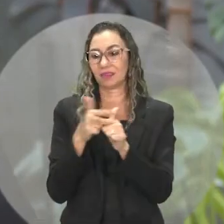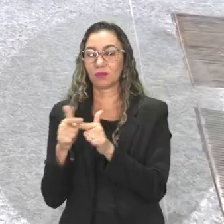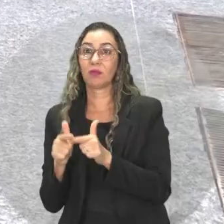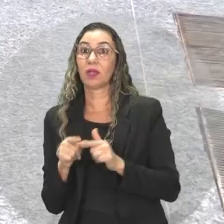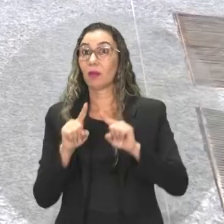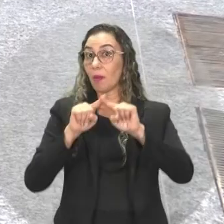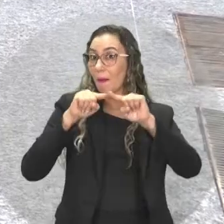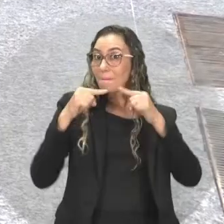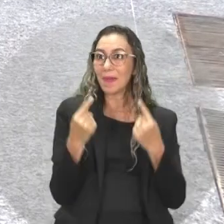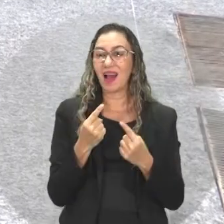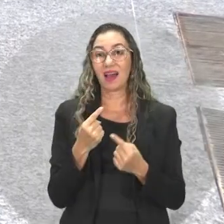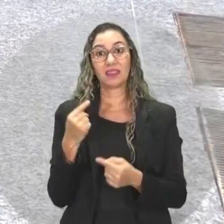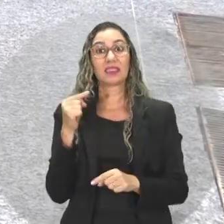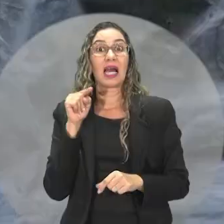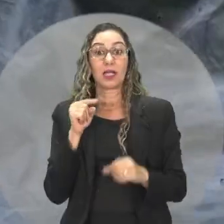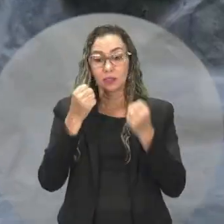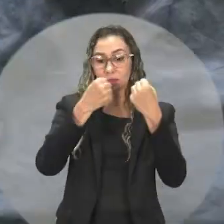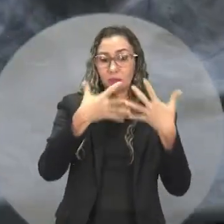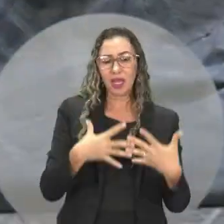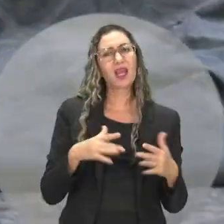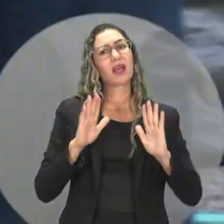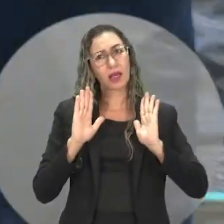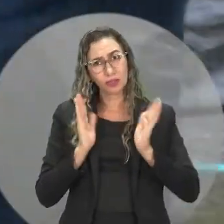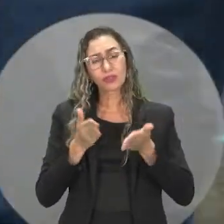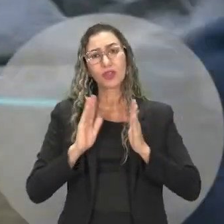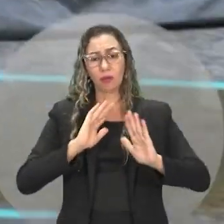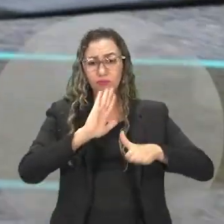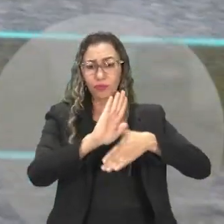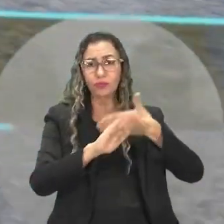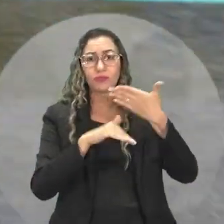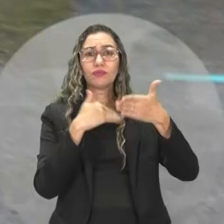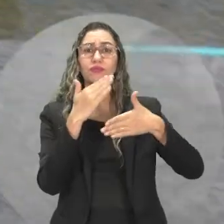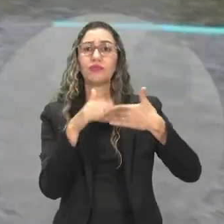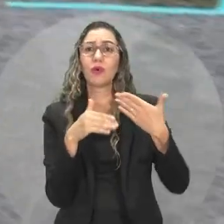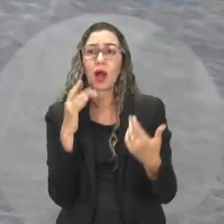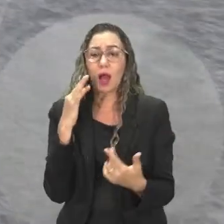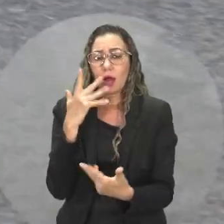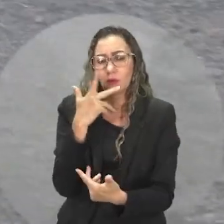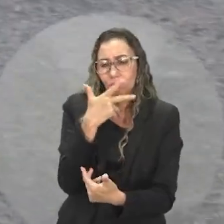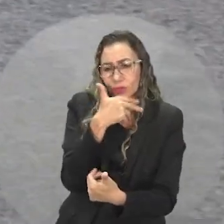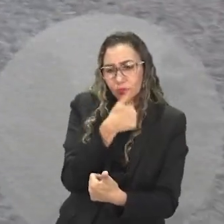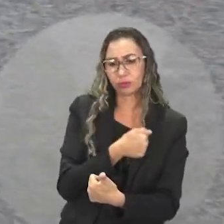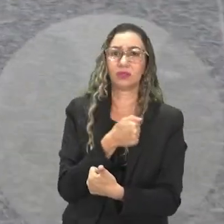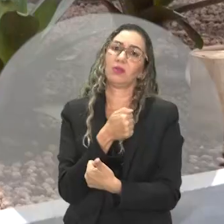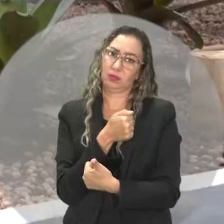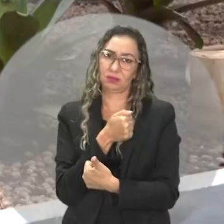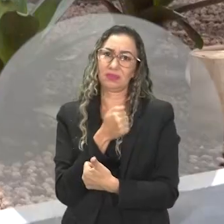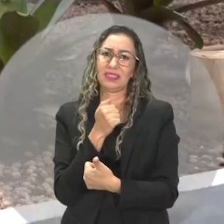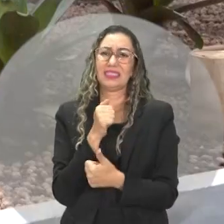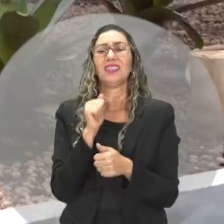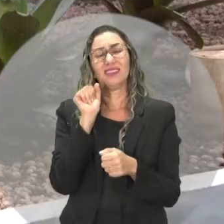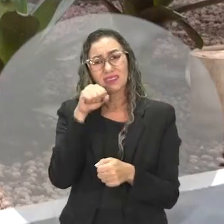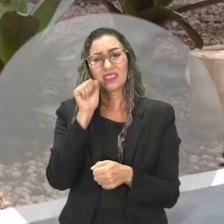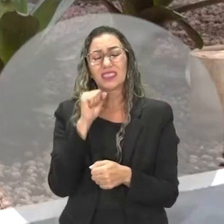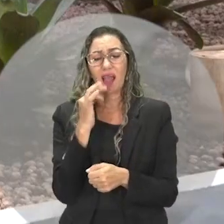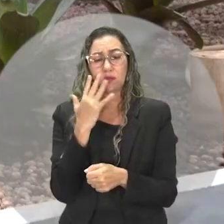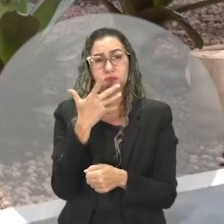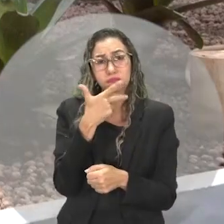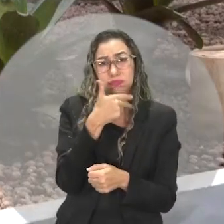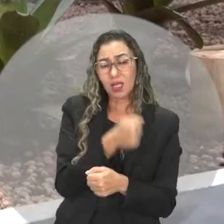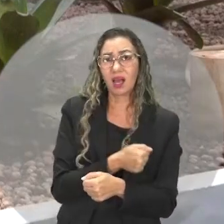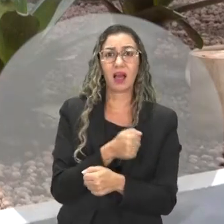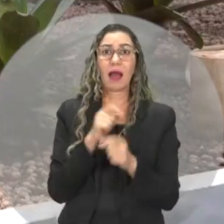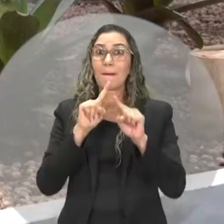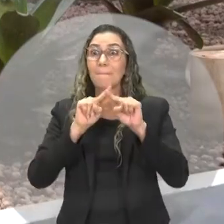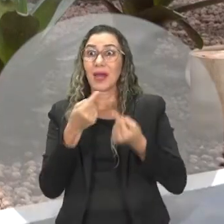para ela, os avanços na área estão acontecendo, ainda que lentamente. É lento? É lento. Mas você imagina,